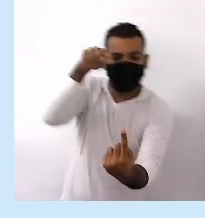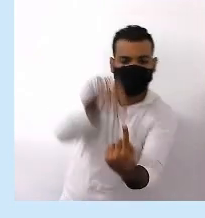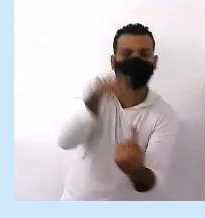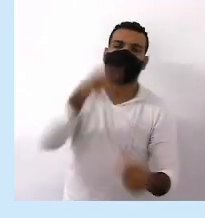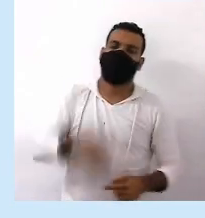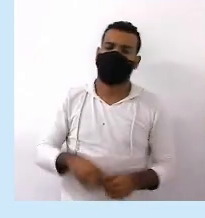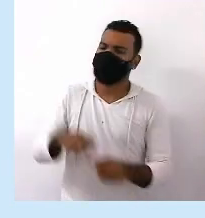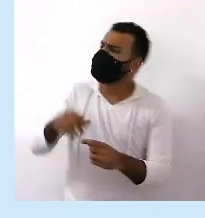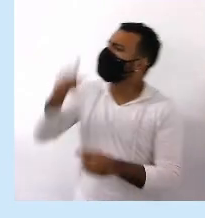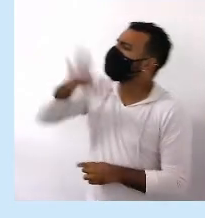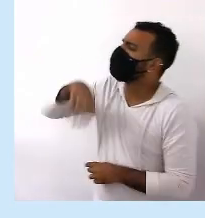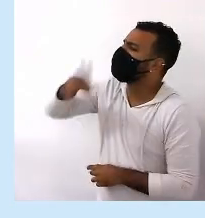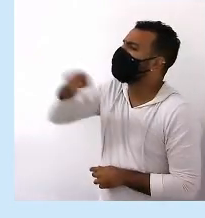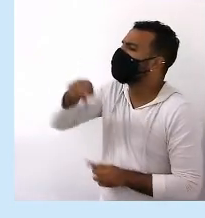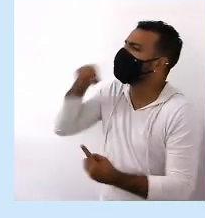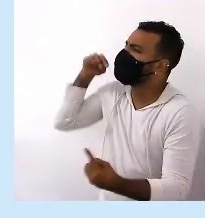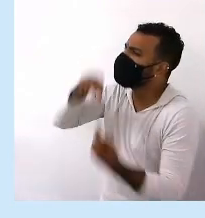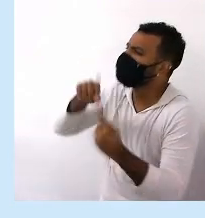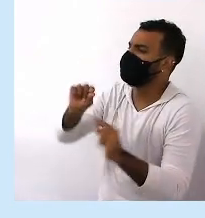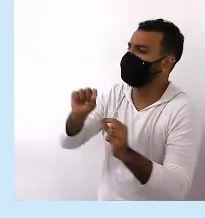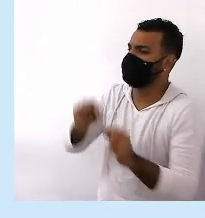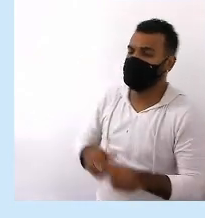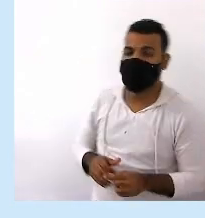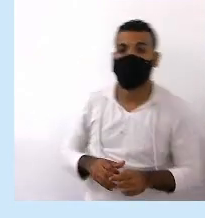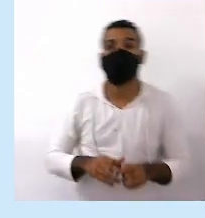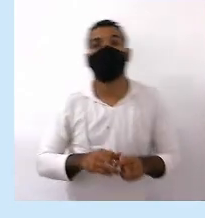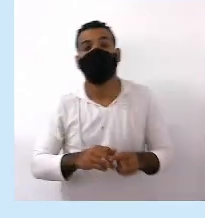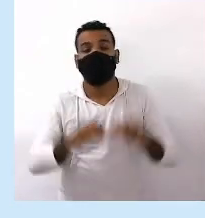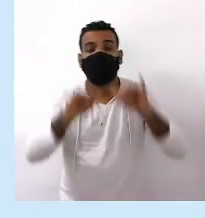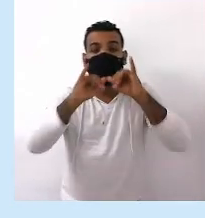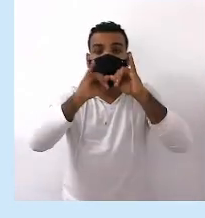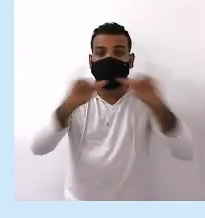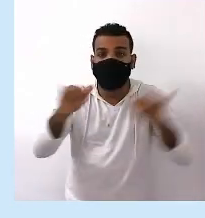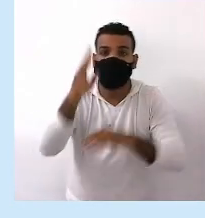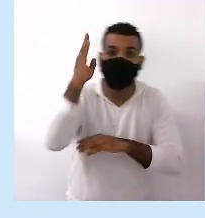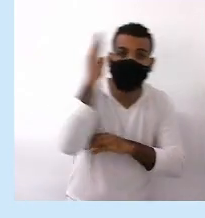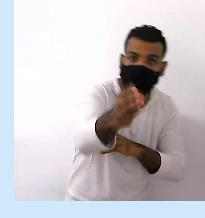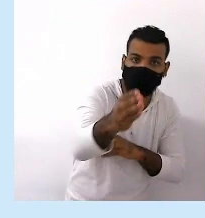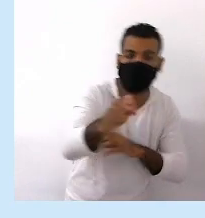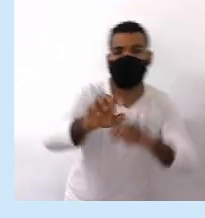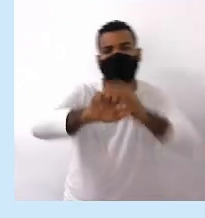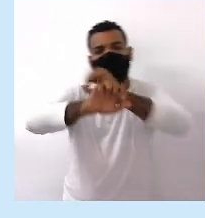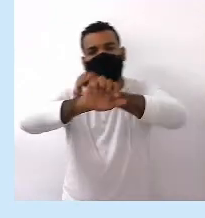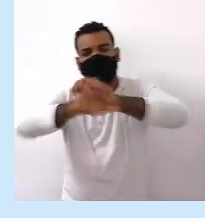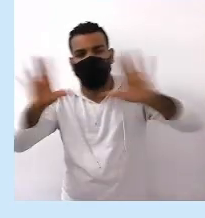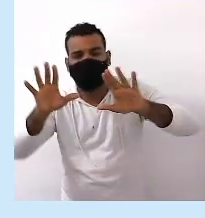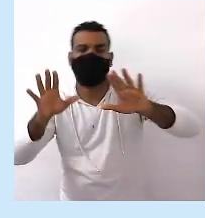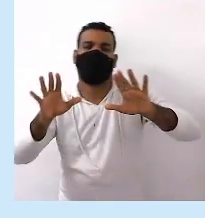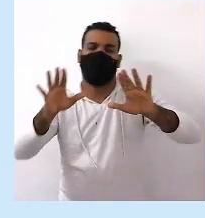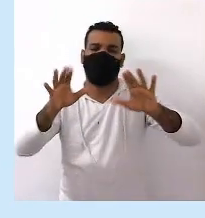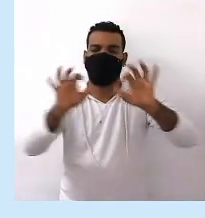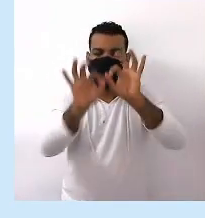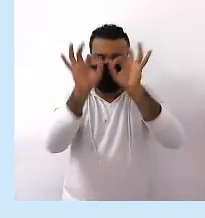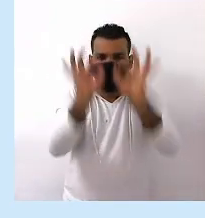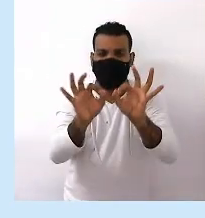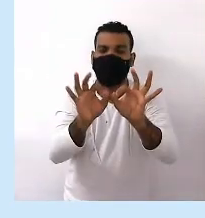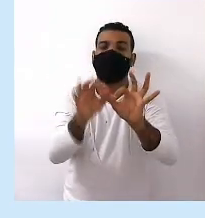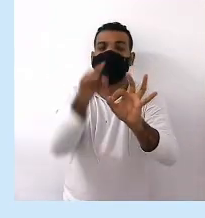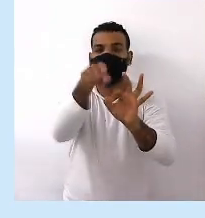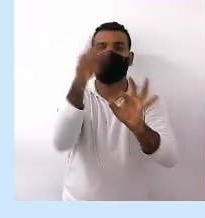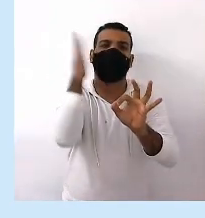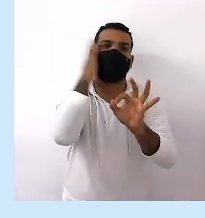Gente Objetividade É quando a gente Dá uma informação Direta Clara Precisa Que você entende